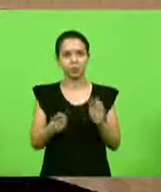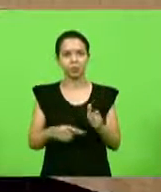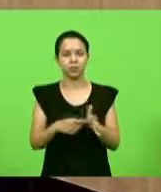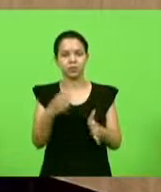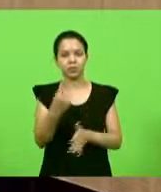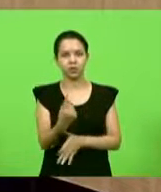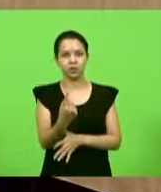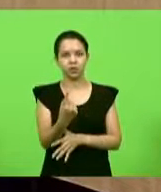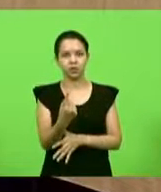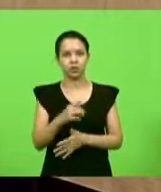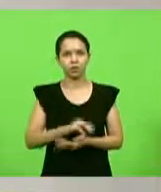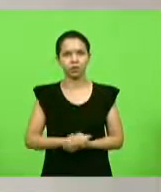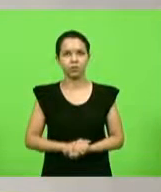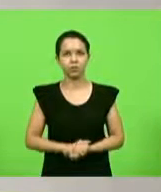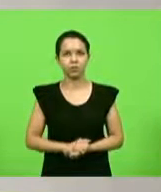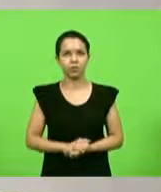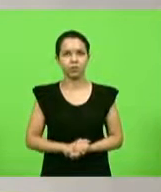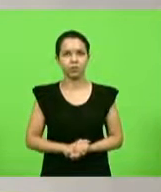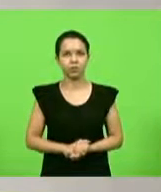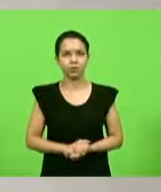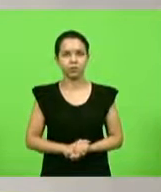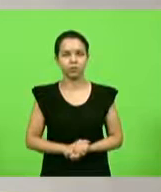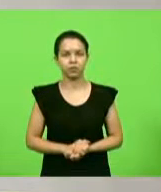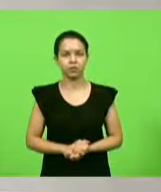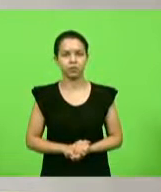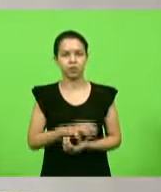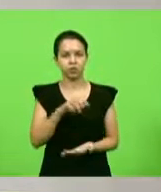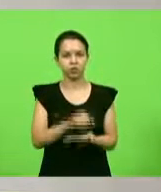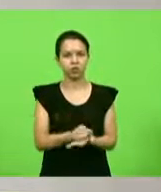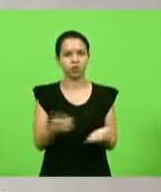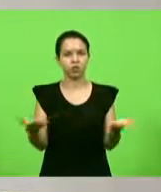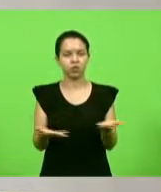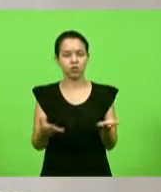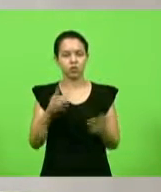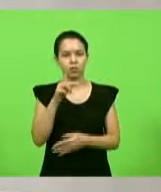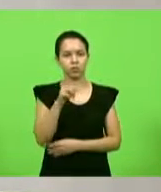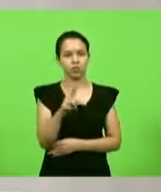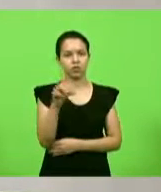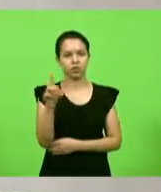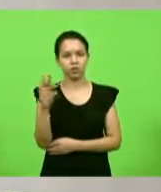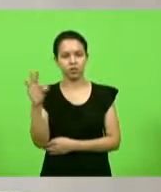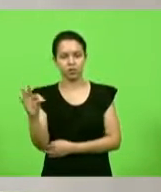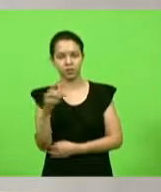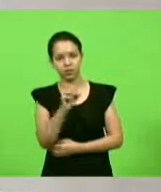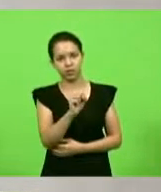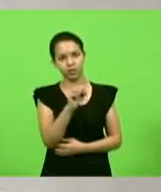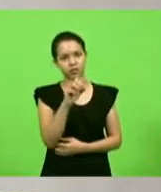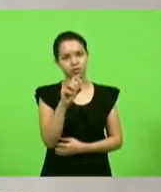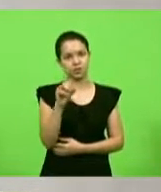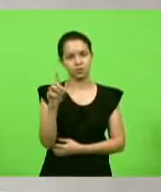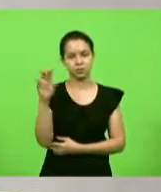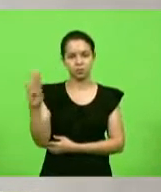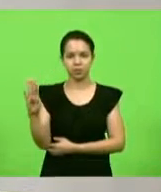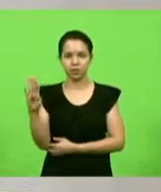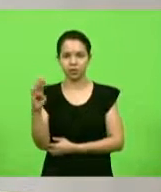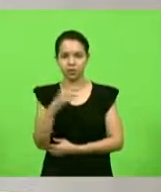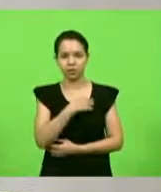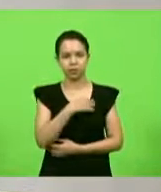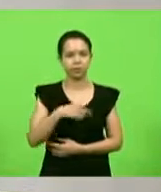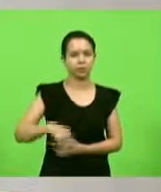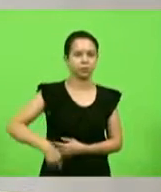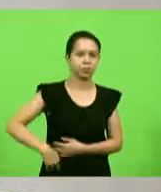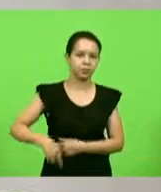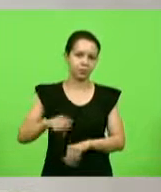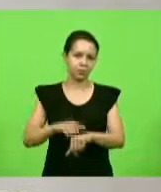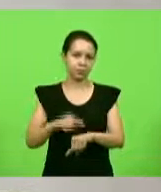o bloco escrito no dia de hoje é PDT, PSDB e republicanos por